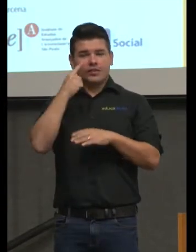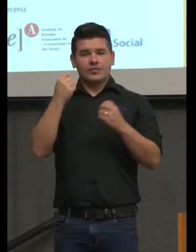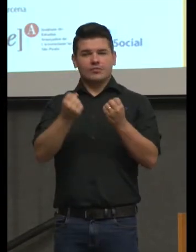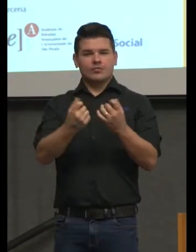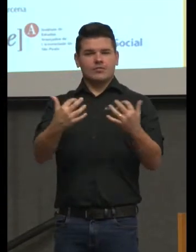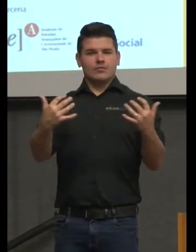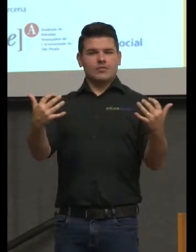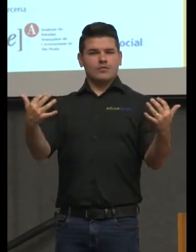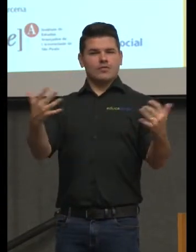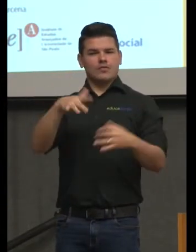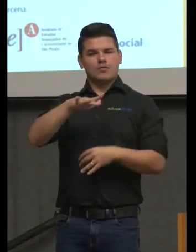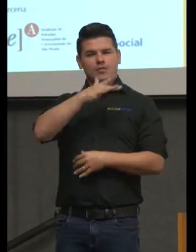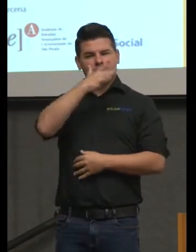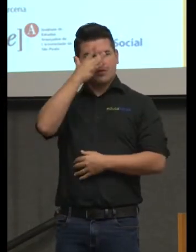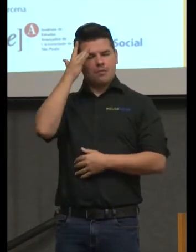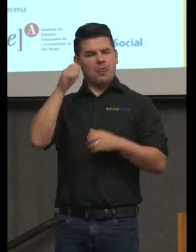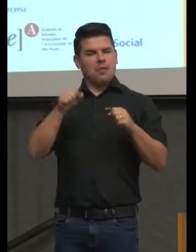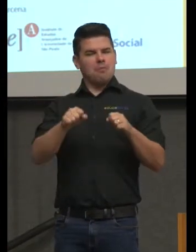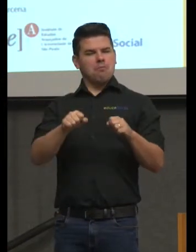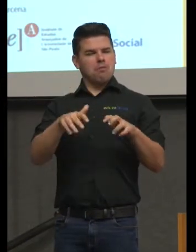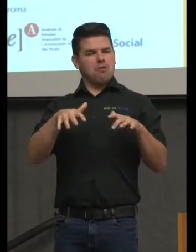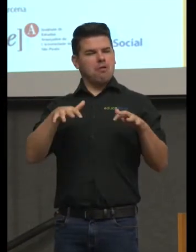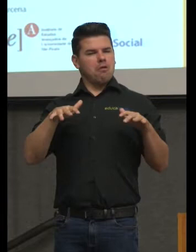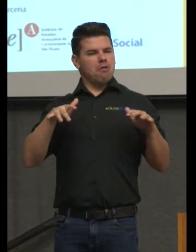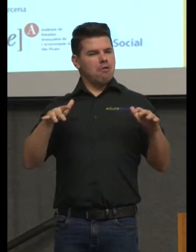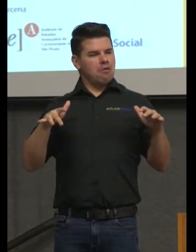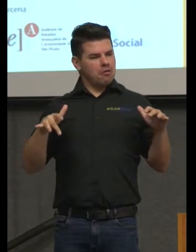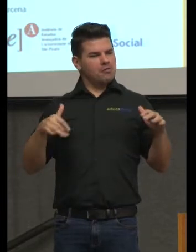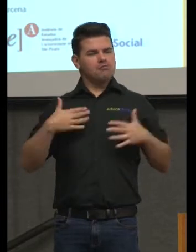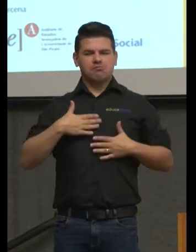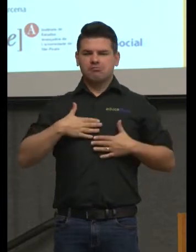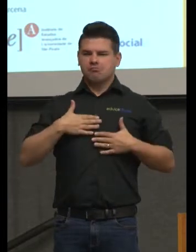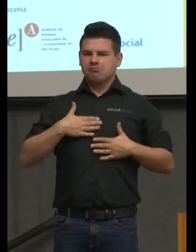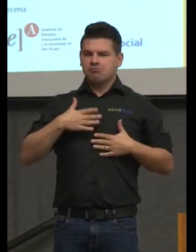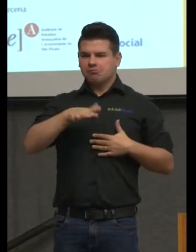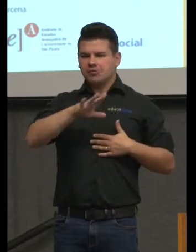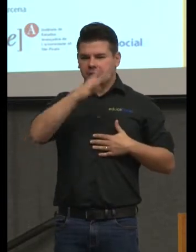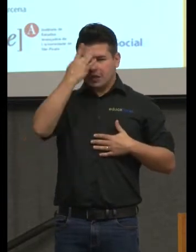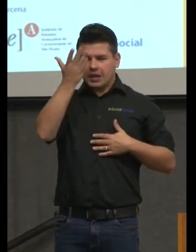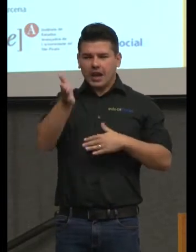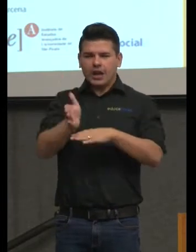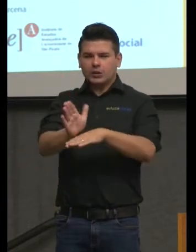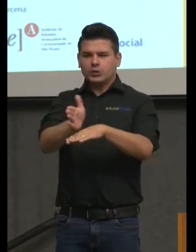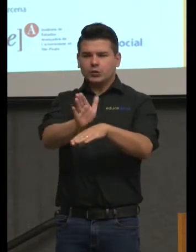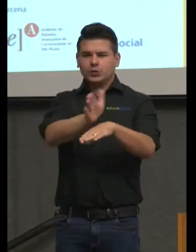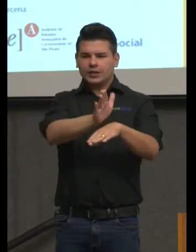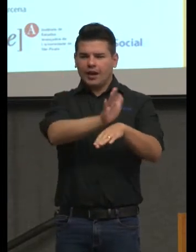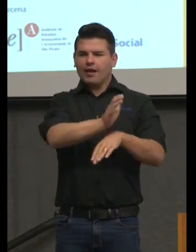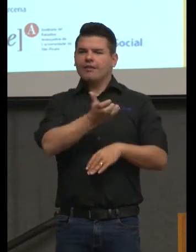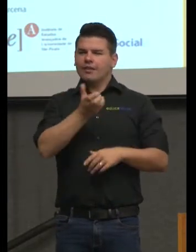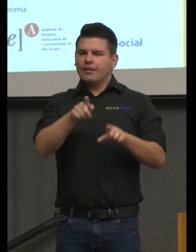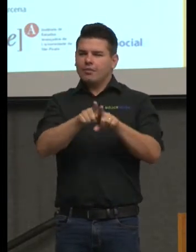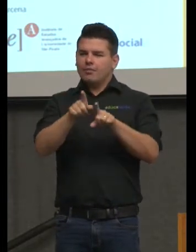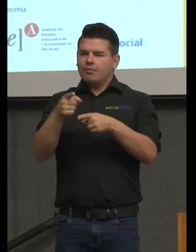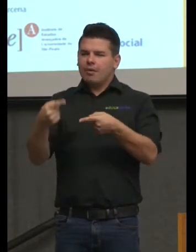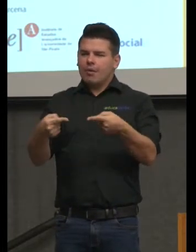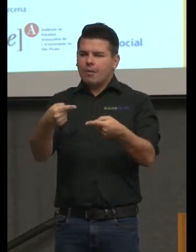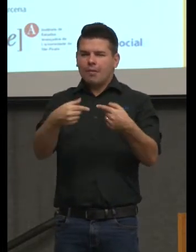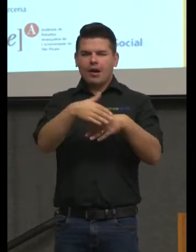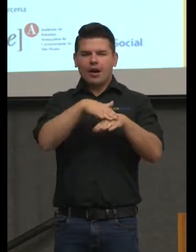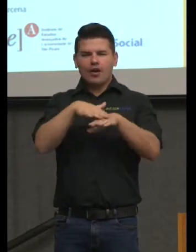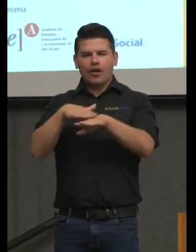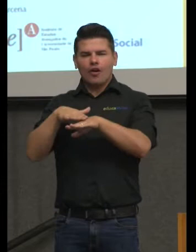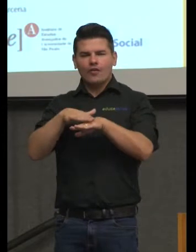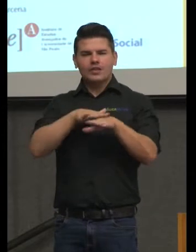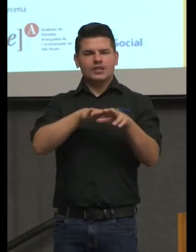que está, evidentemente, com vontade de contribuir e dialogar com aquilo